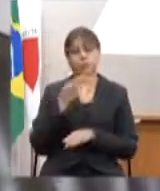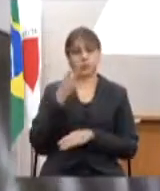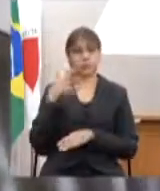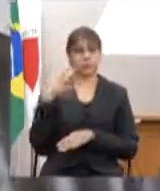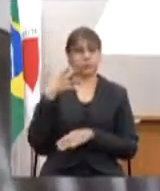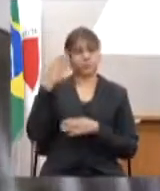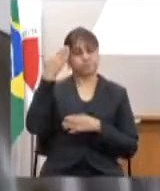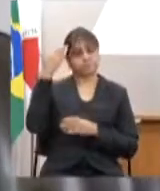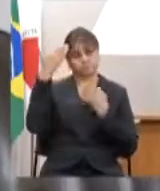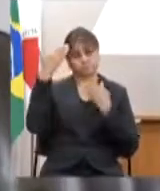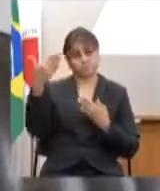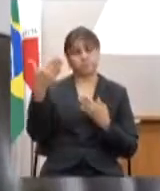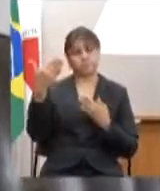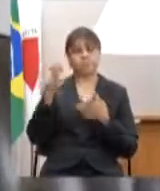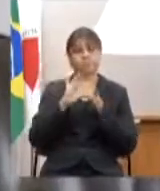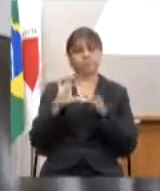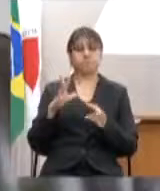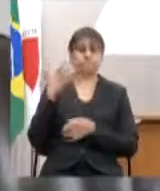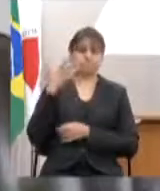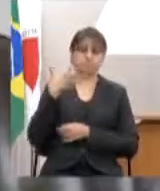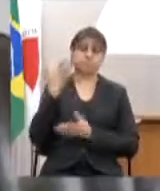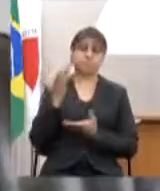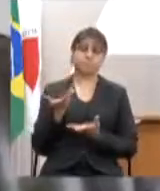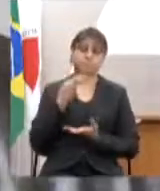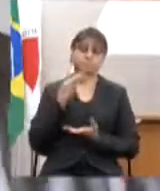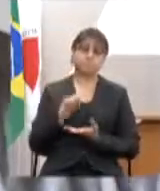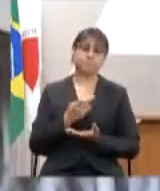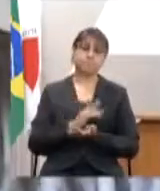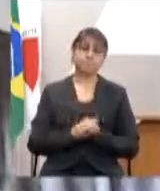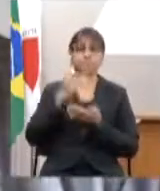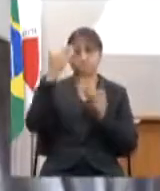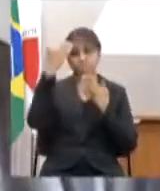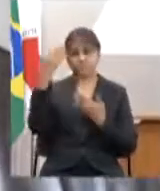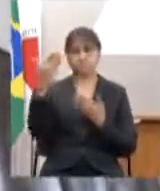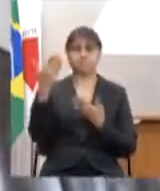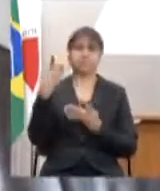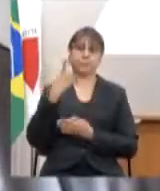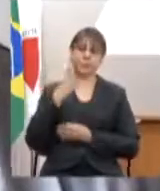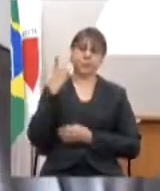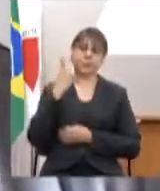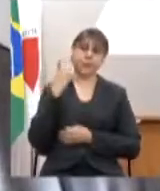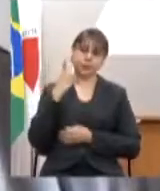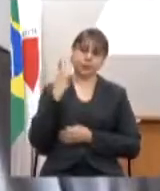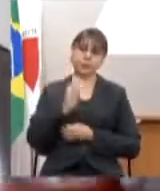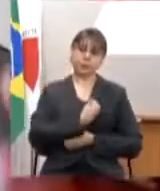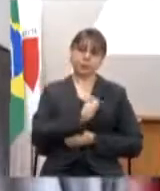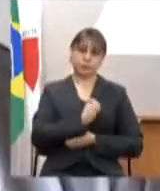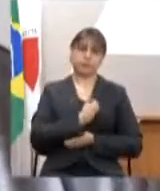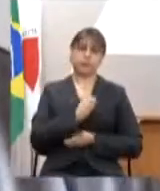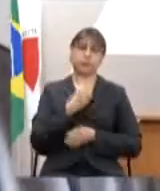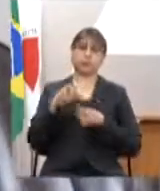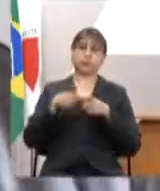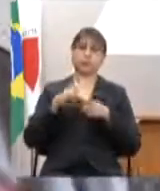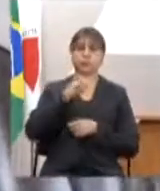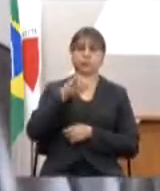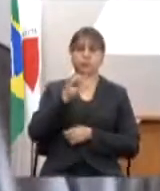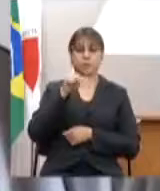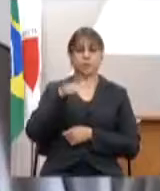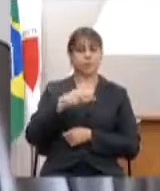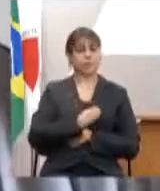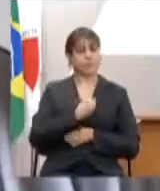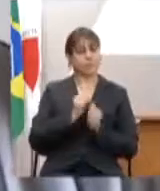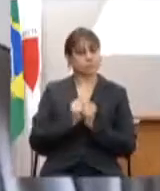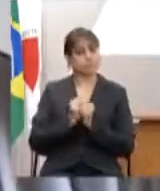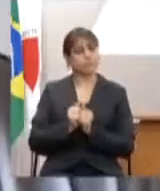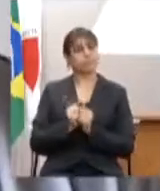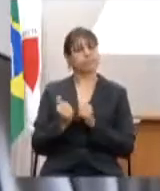agradeço essa abertura da fala agradeço aí aos deputados que estão presentes o doutor Jean que sempre está presente